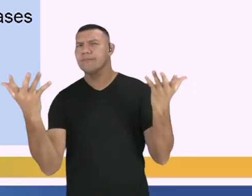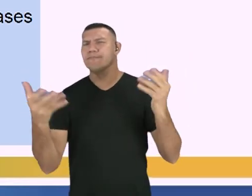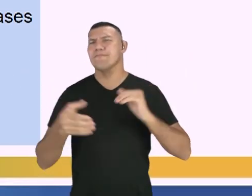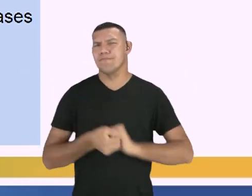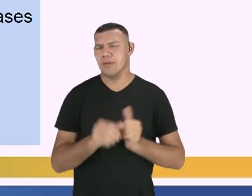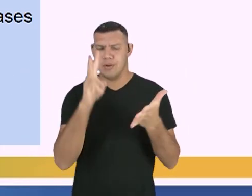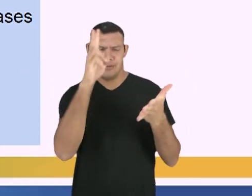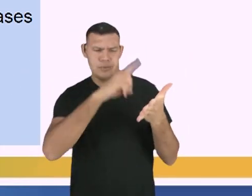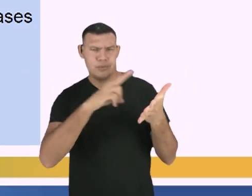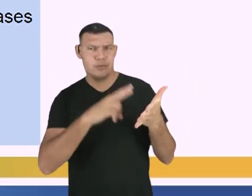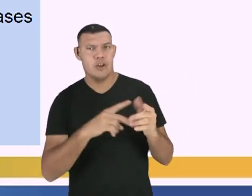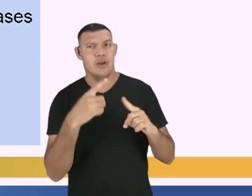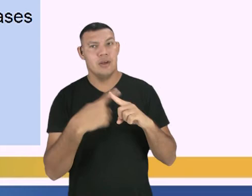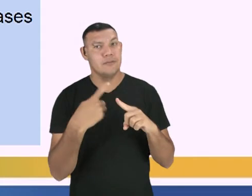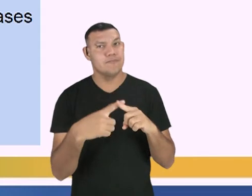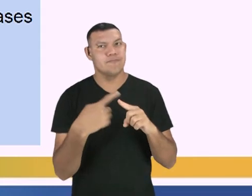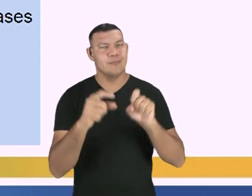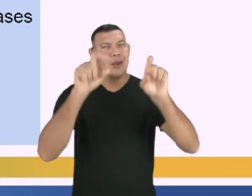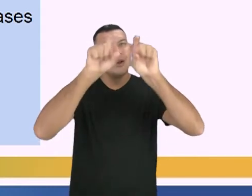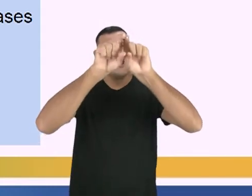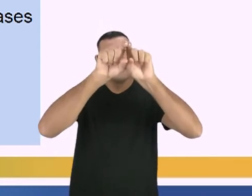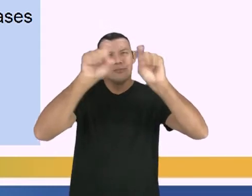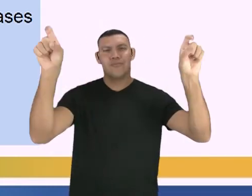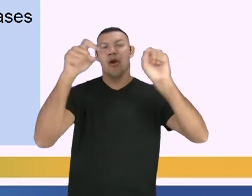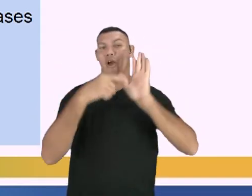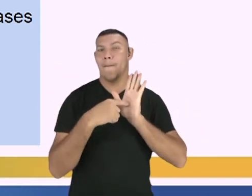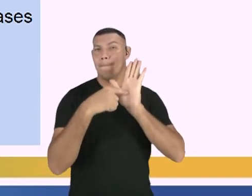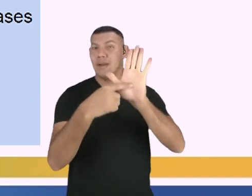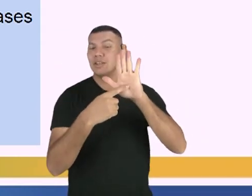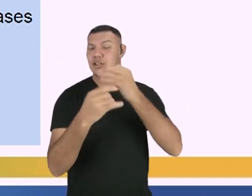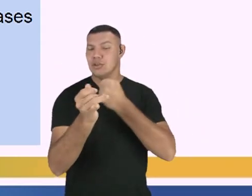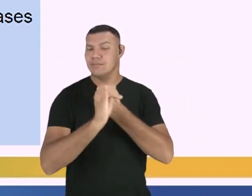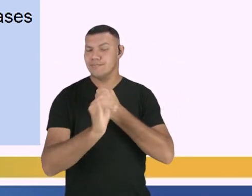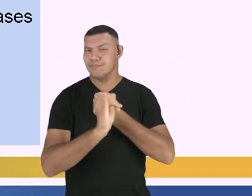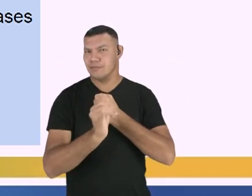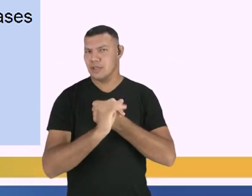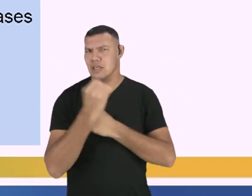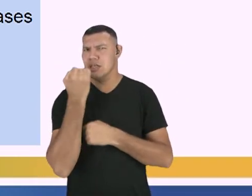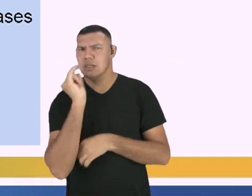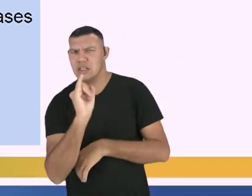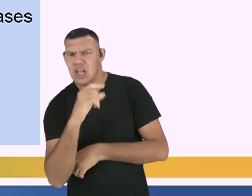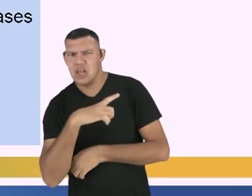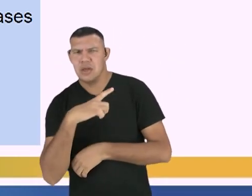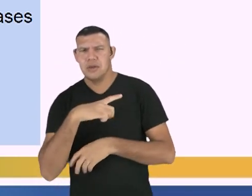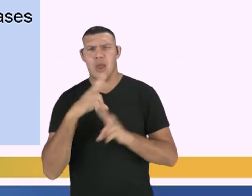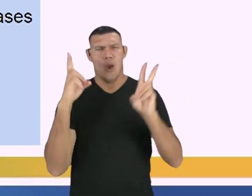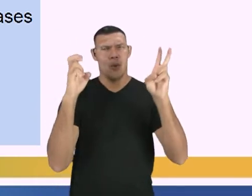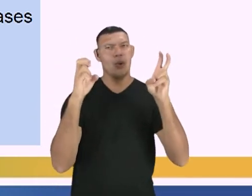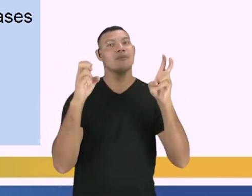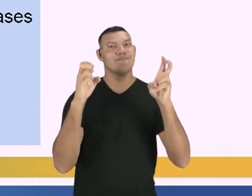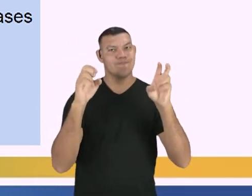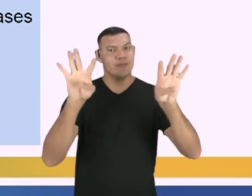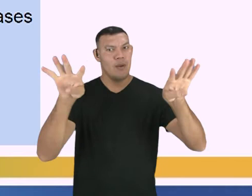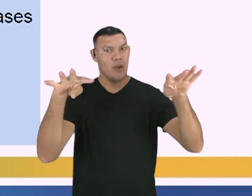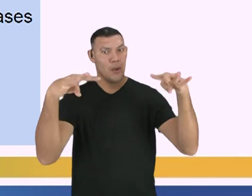ler? Porque o título é ali a apresentação da sua crônica. Então, se você tem um título atrativo, ele vai